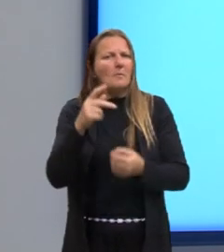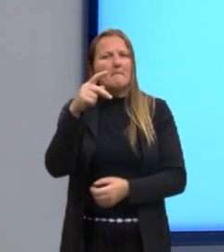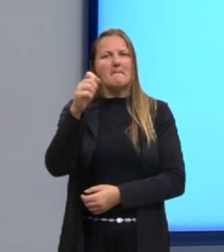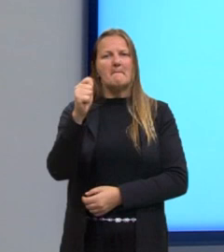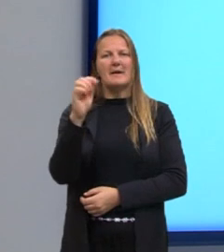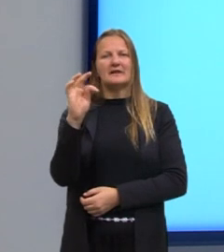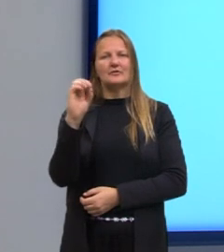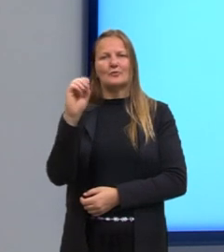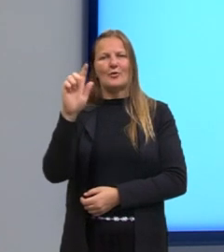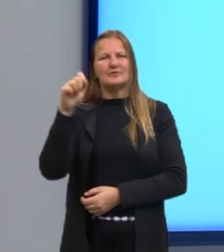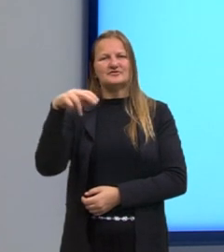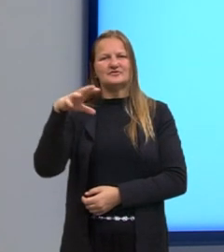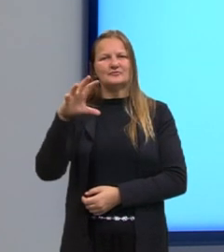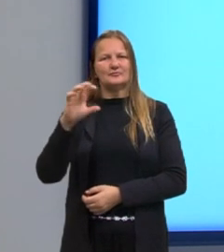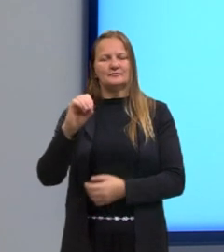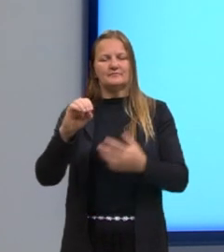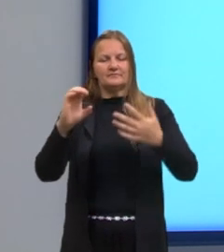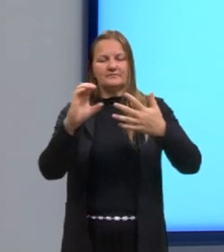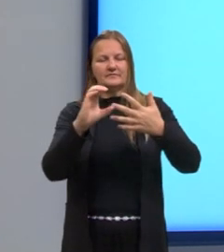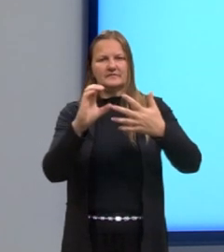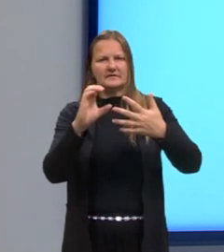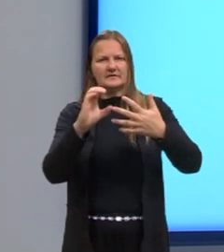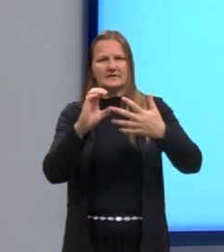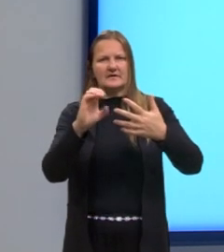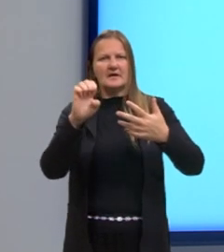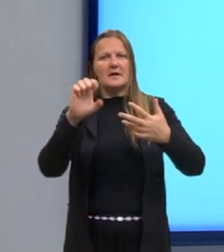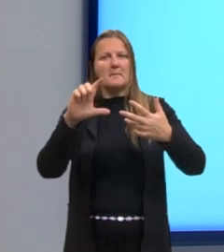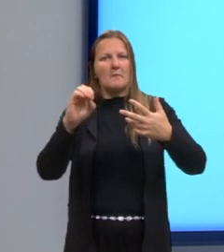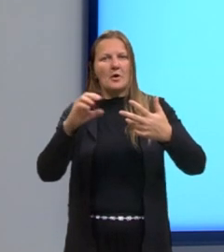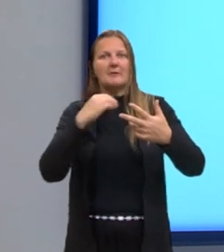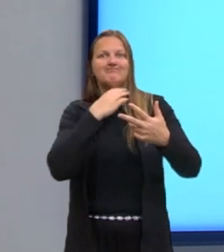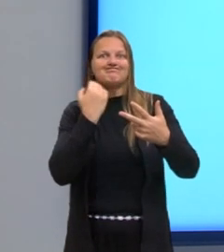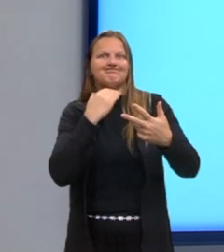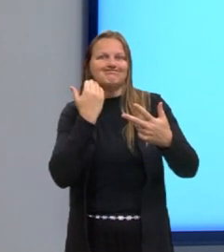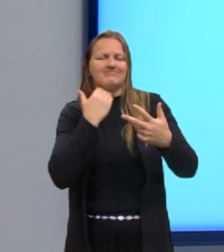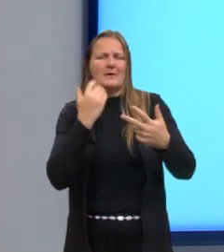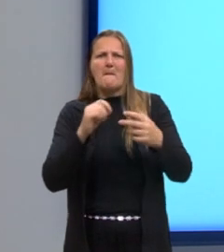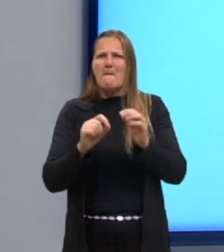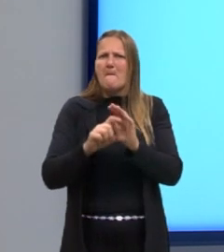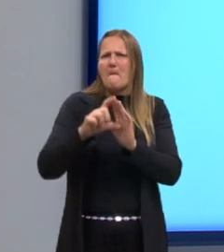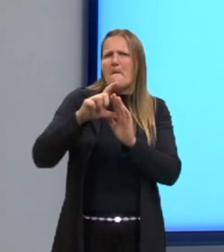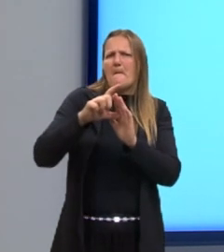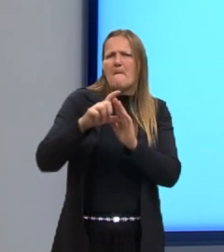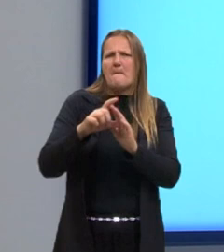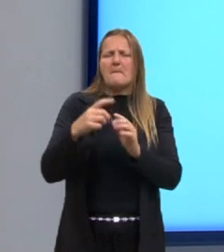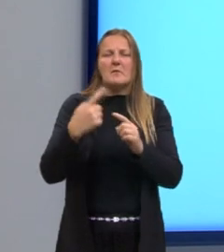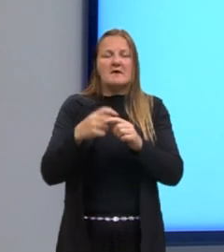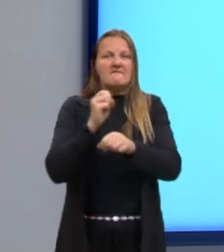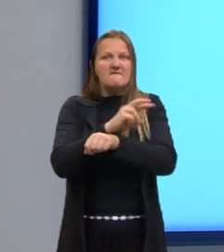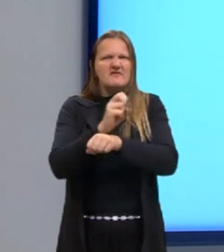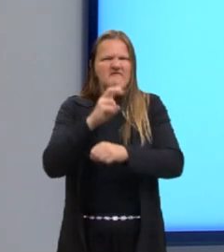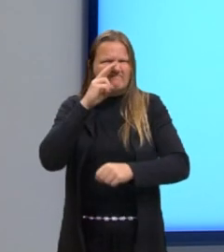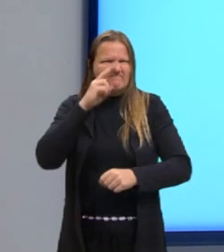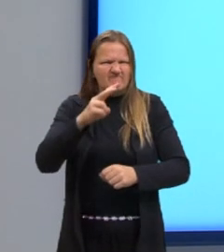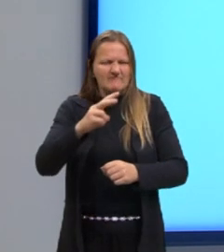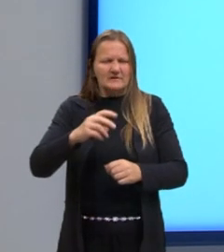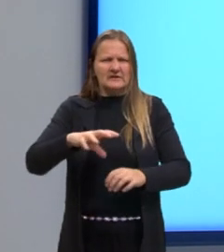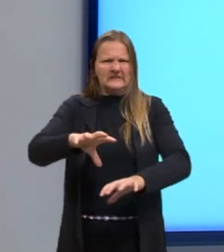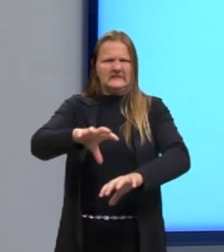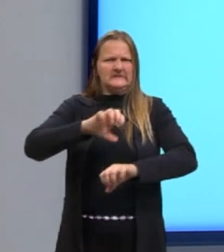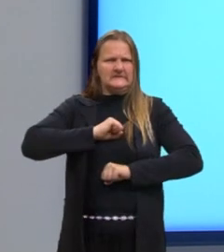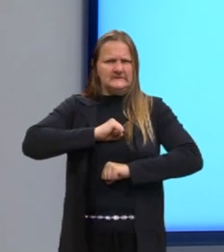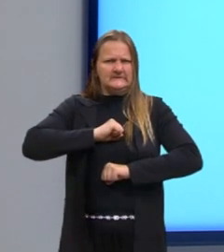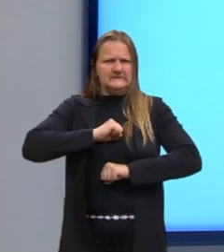Letra C, ebola cuja alta letalidade indica a maior eficiência do vírus em parasitar seus